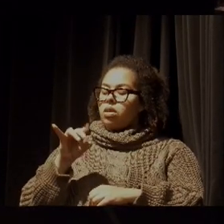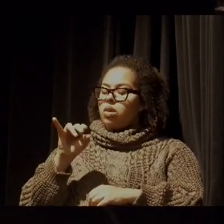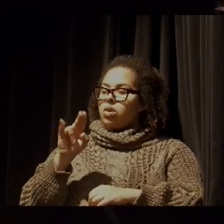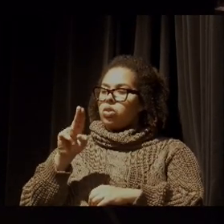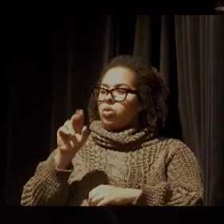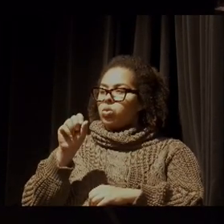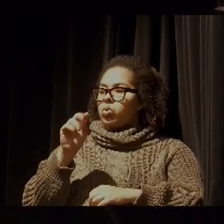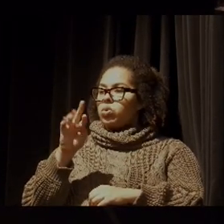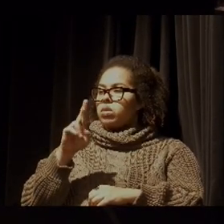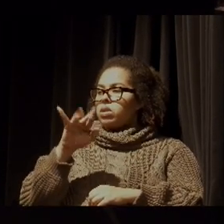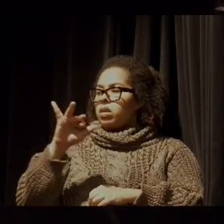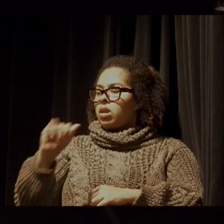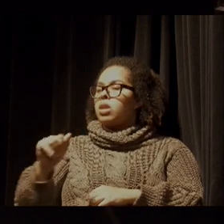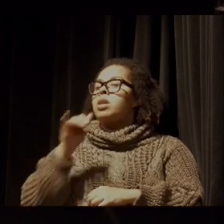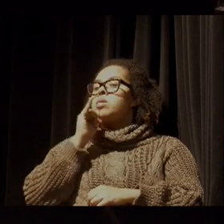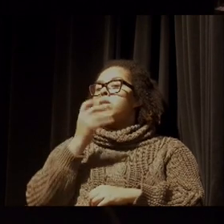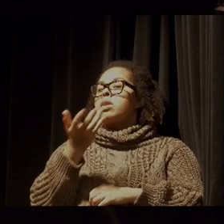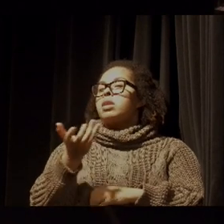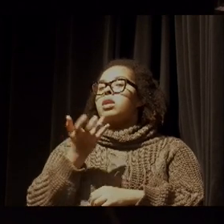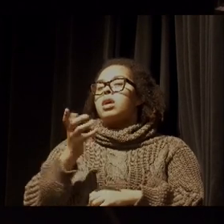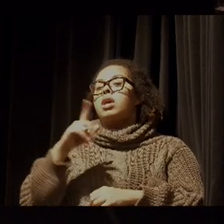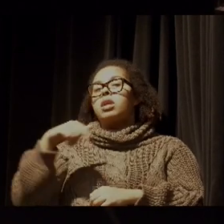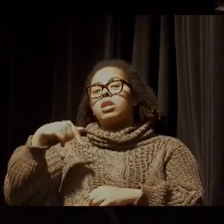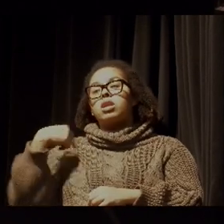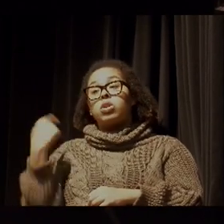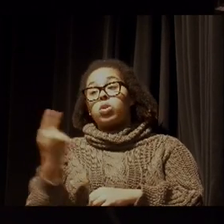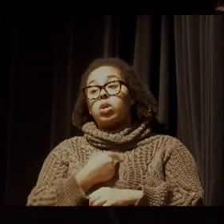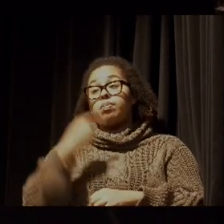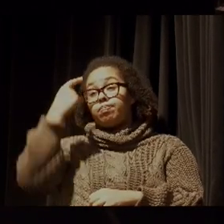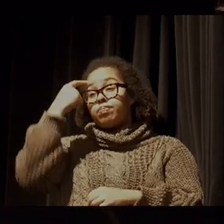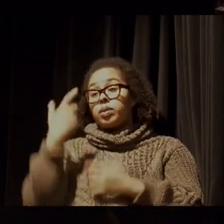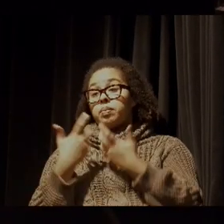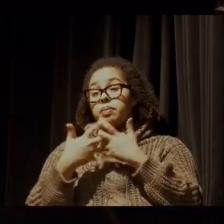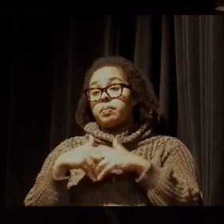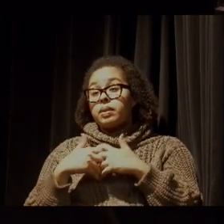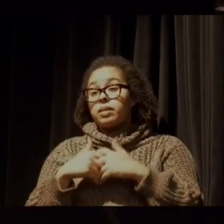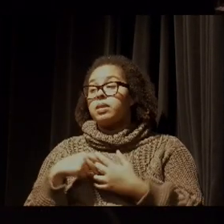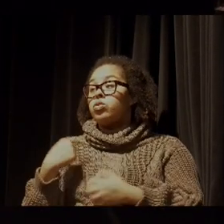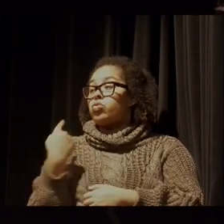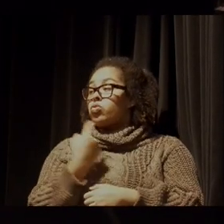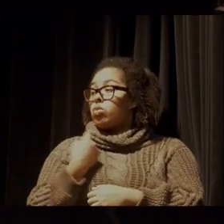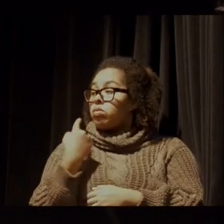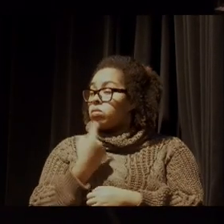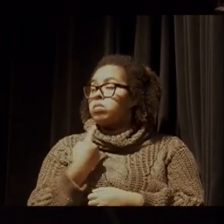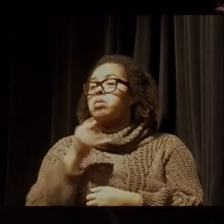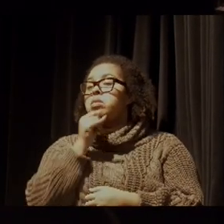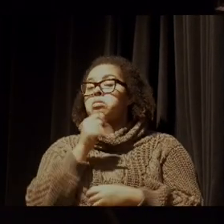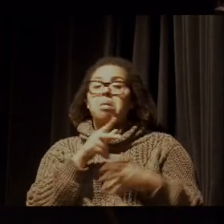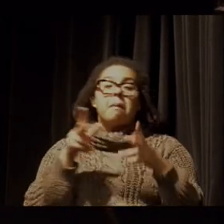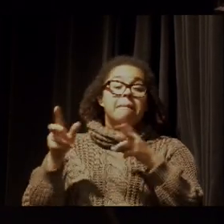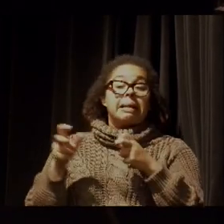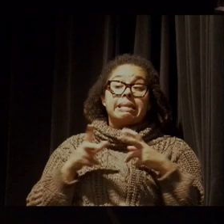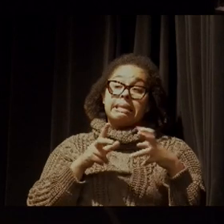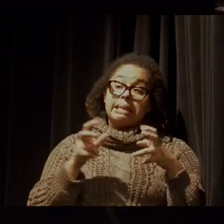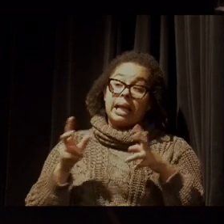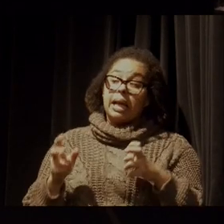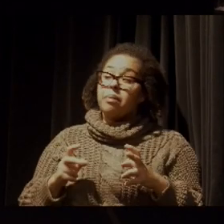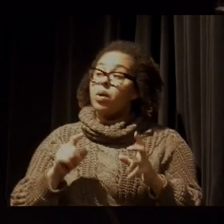induzir ao individualismo, aquilo que a gente enxerga como